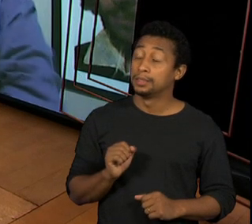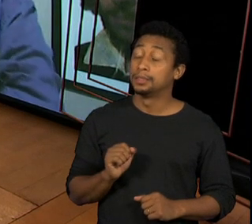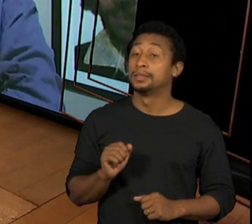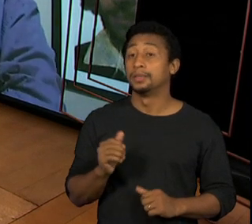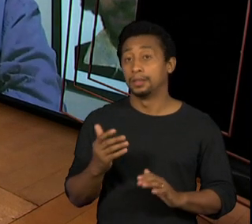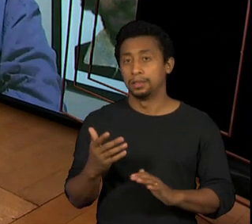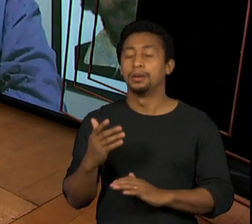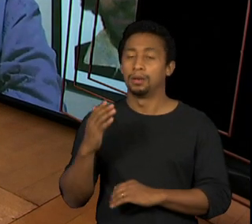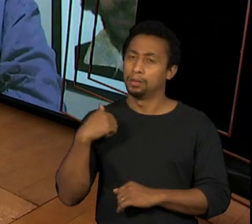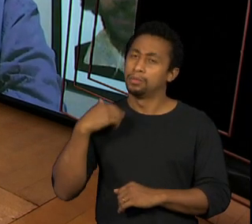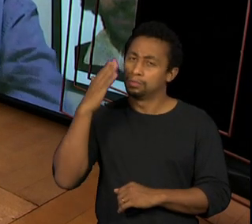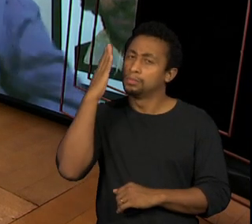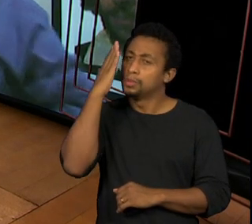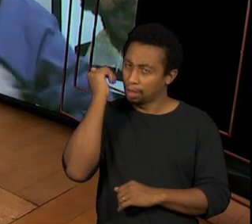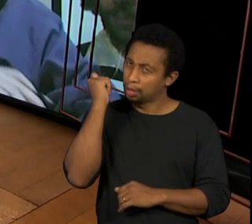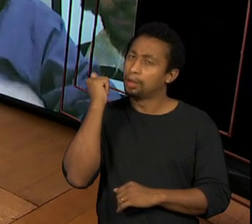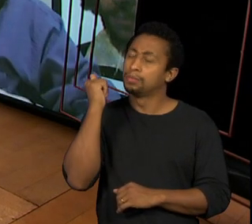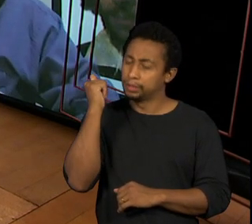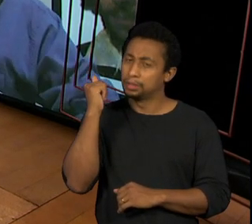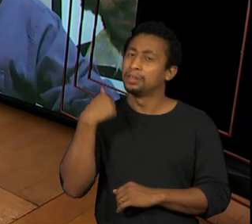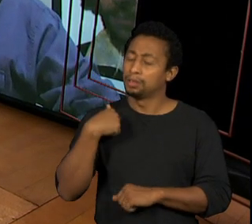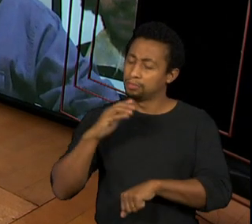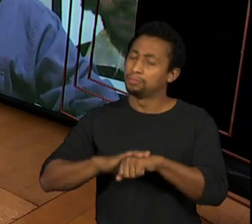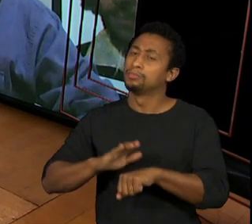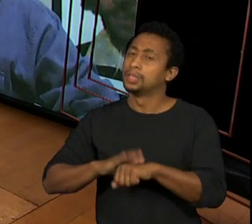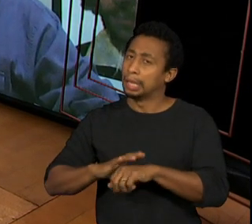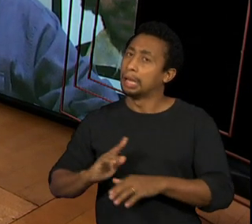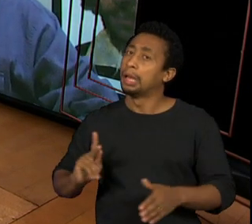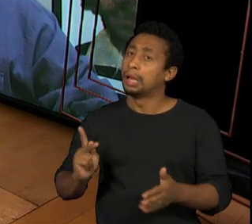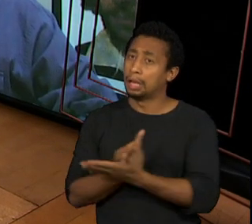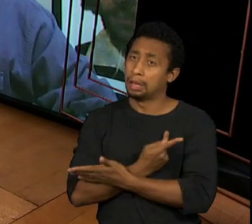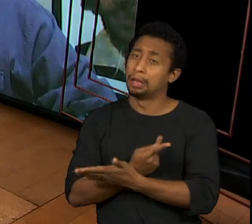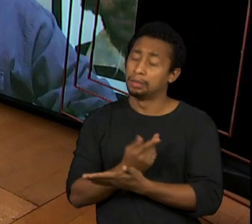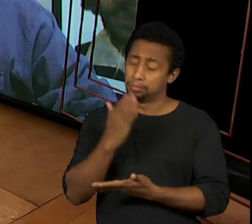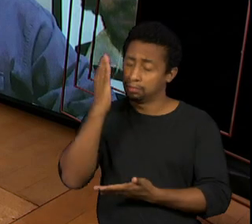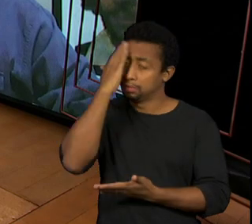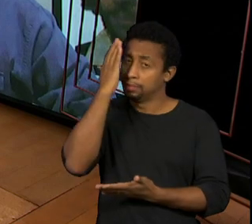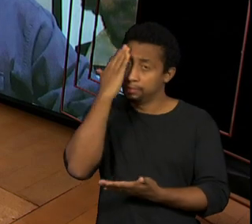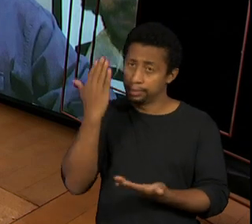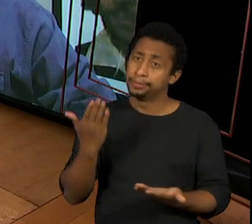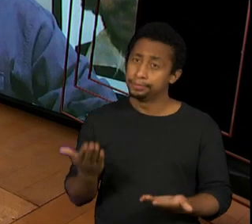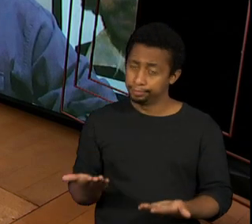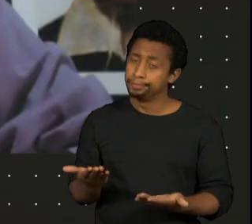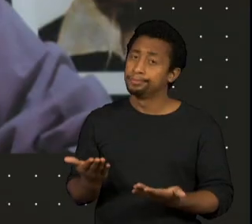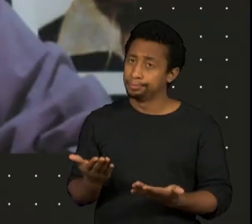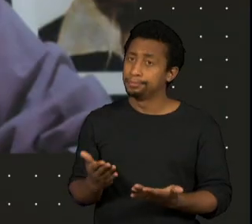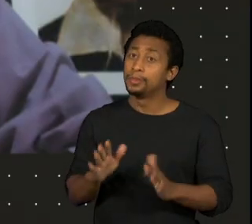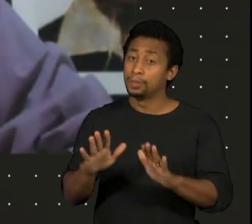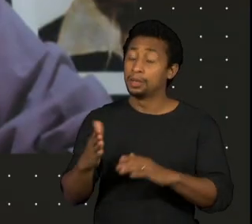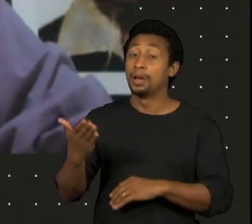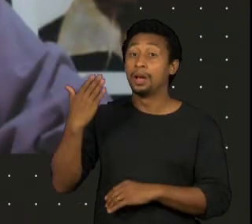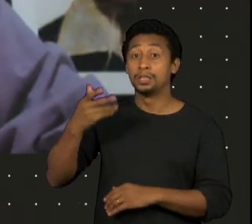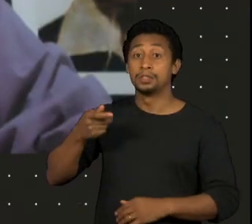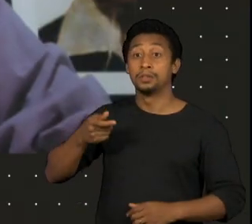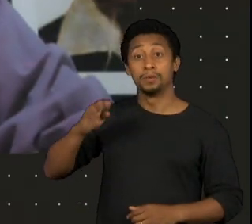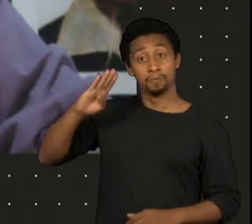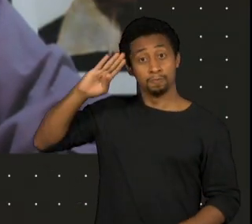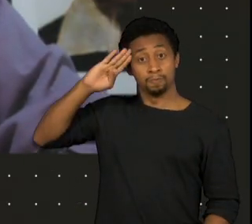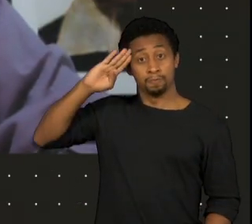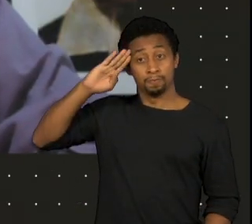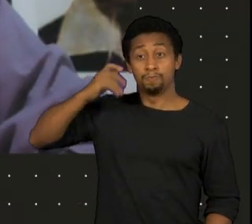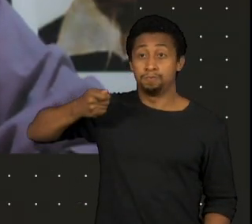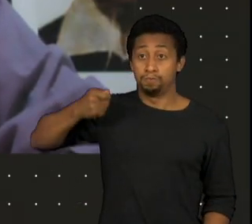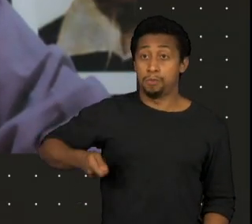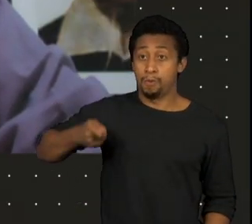a gente sabia da encrenca que a gente estava se metendo, apesar da pouca idade, né? Sabíamos que a ditadura não era uma coisa de